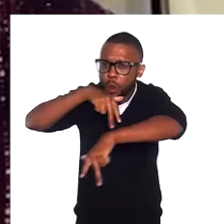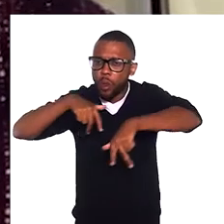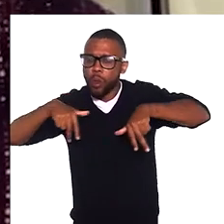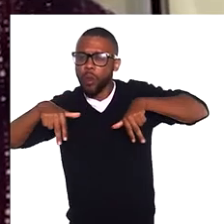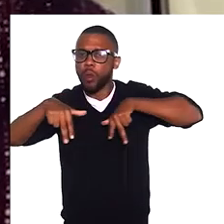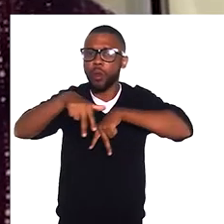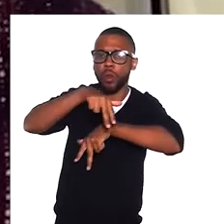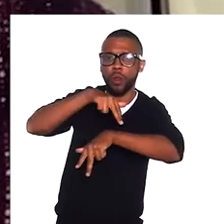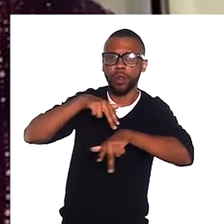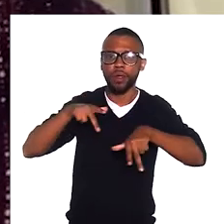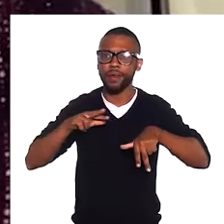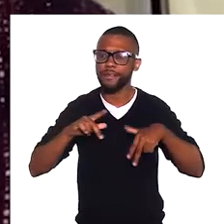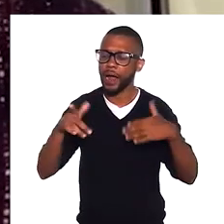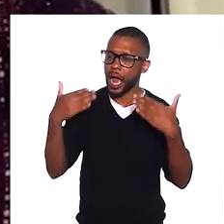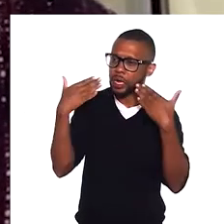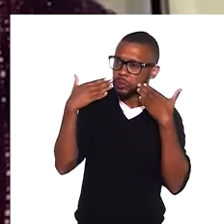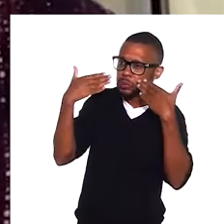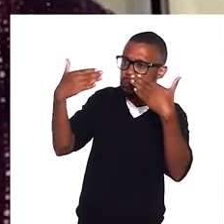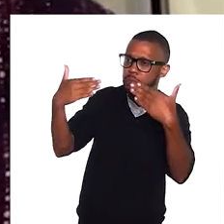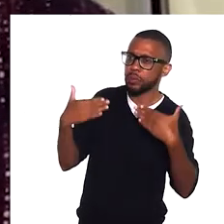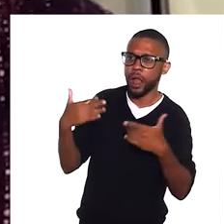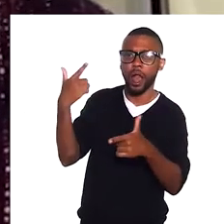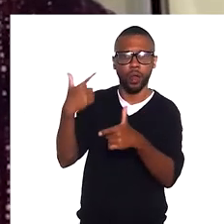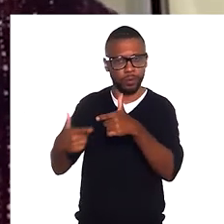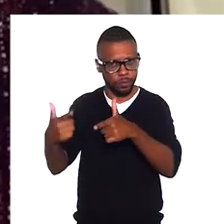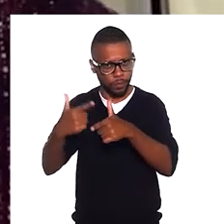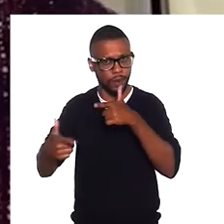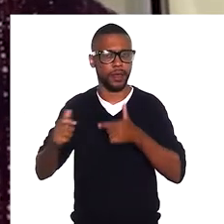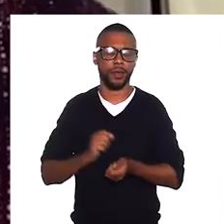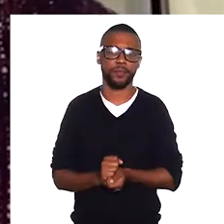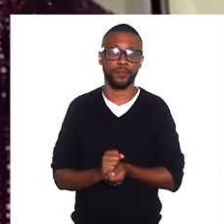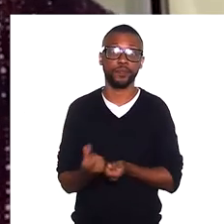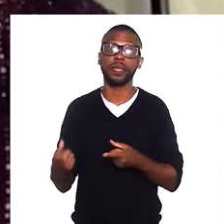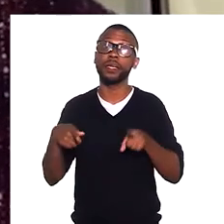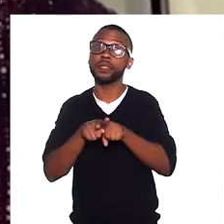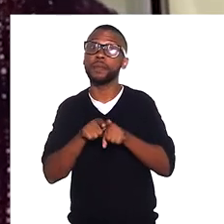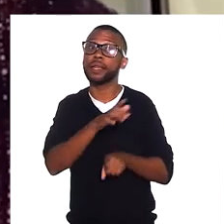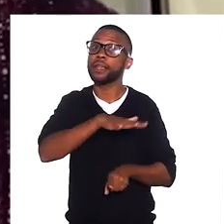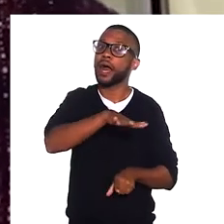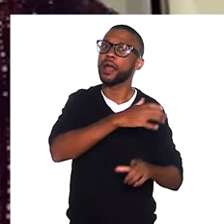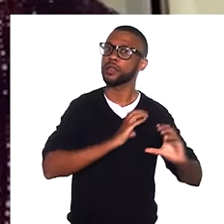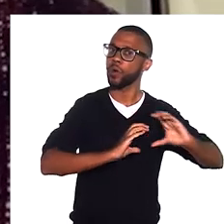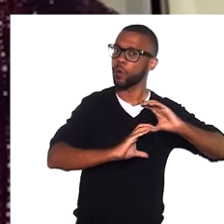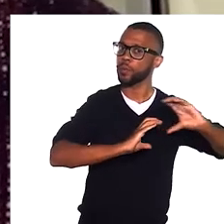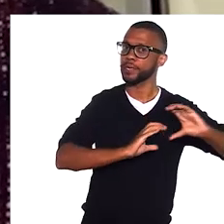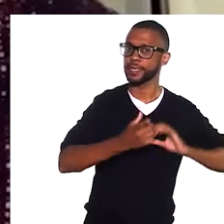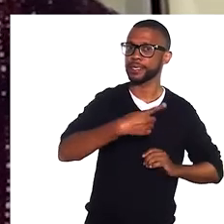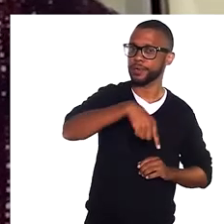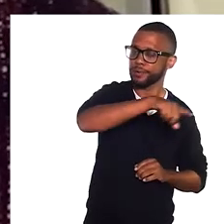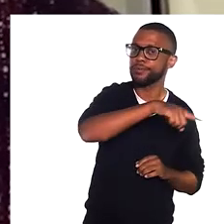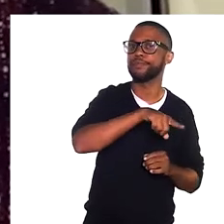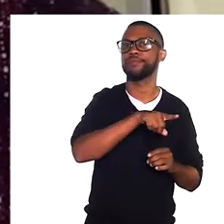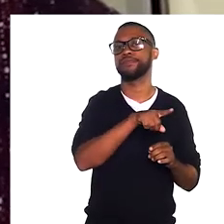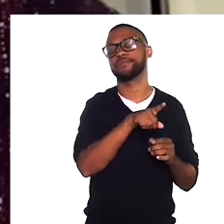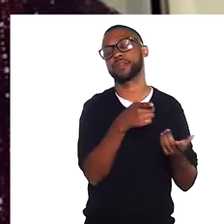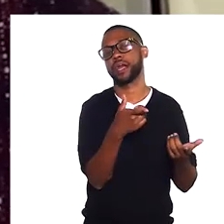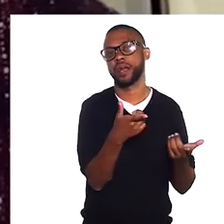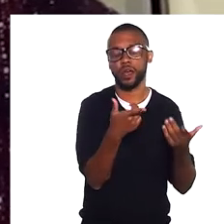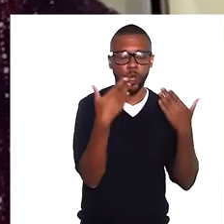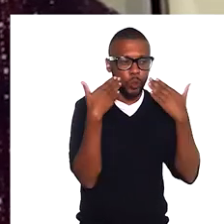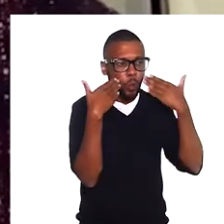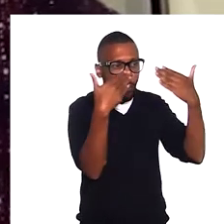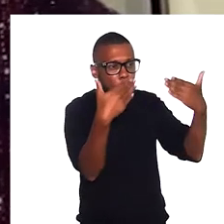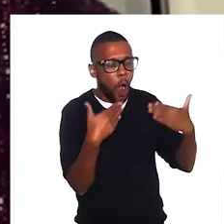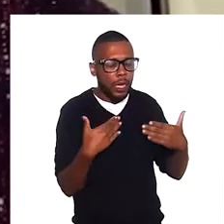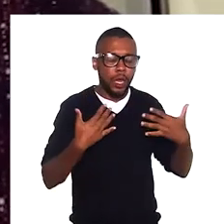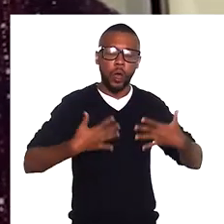em que você circula, você vai se deparar com isso. E na comunicação também. E na comunicação, isso se